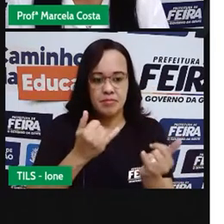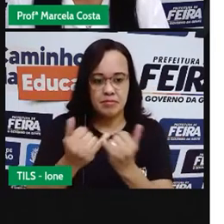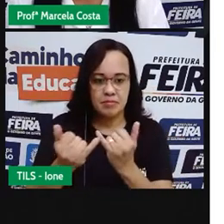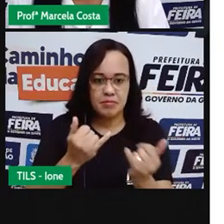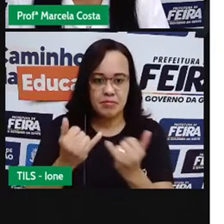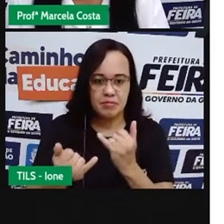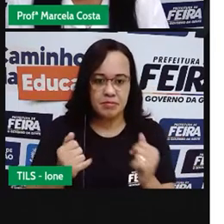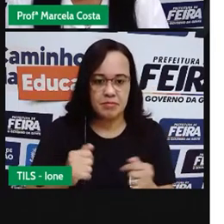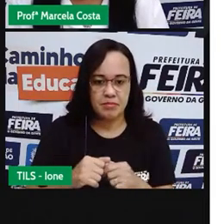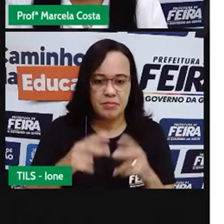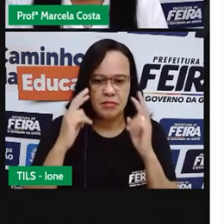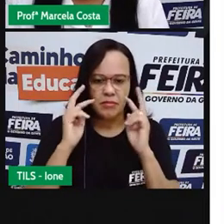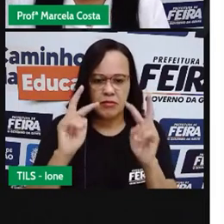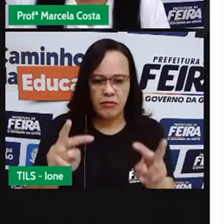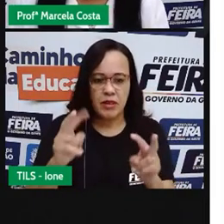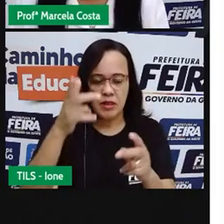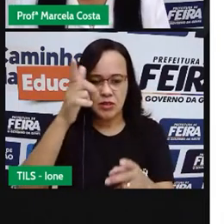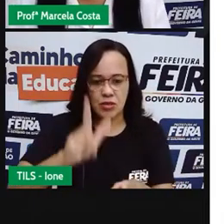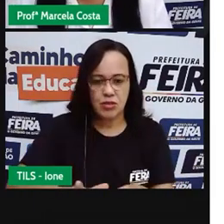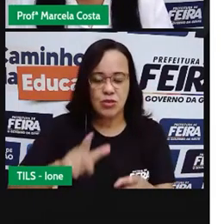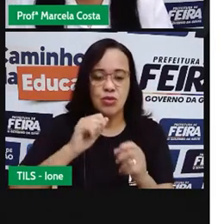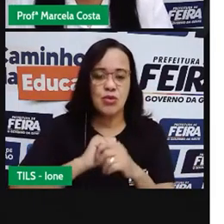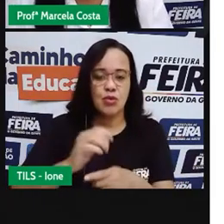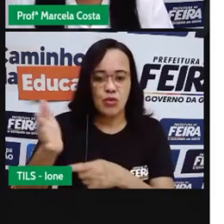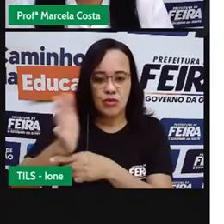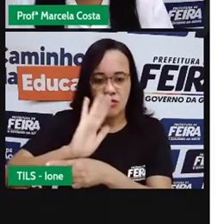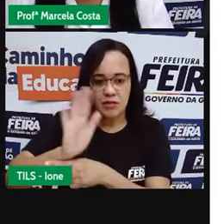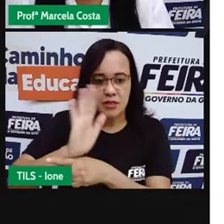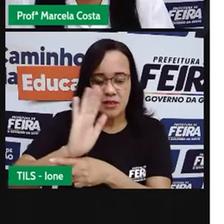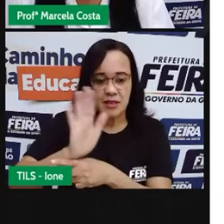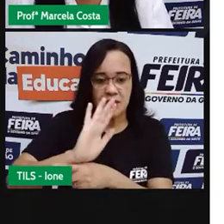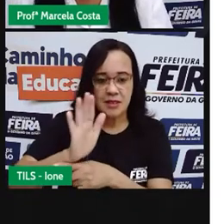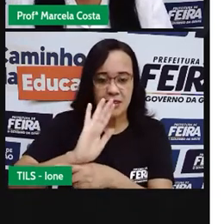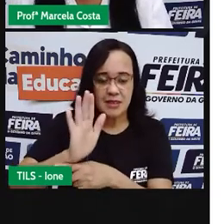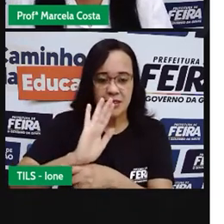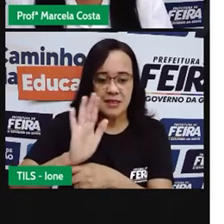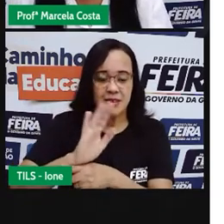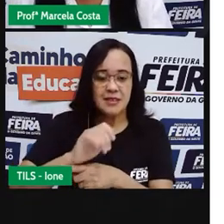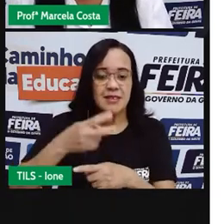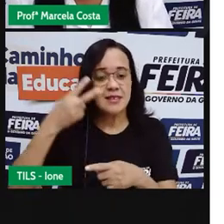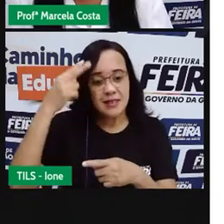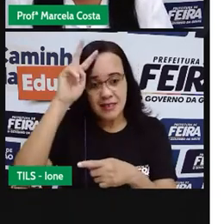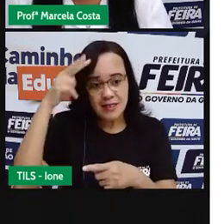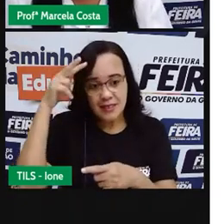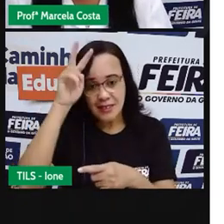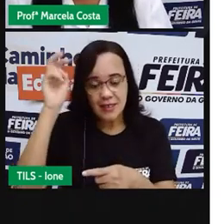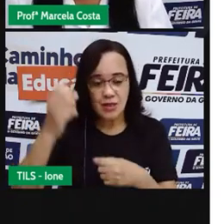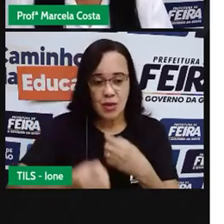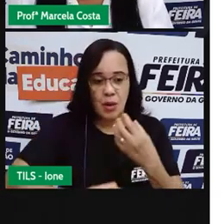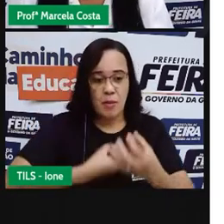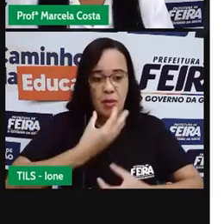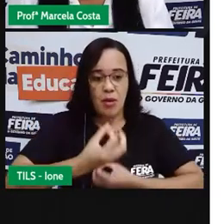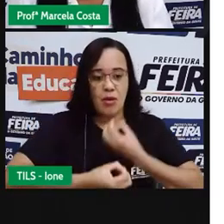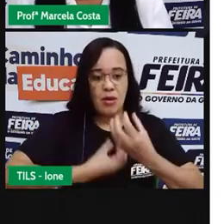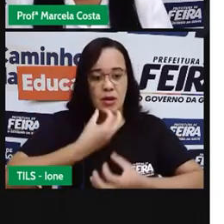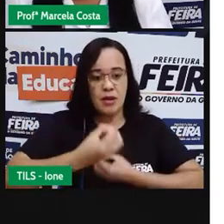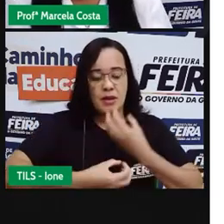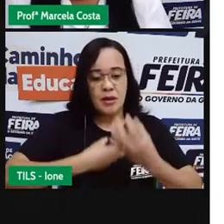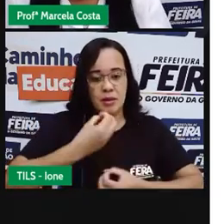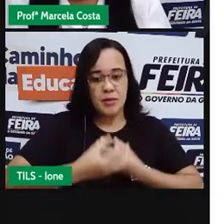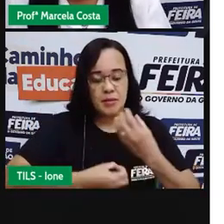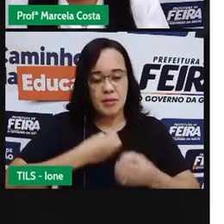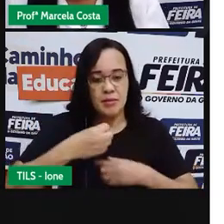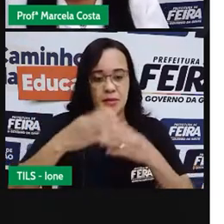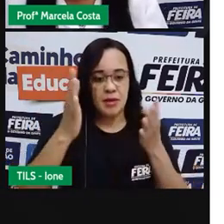Vamos retomar, criançada, àquela história, aquele poema que está apresentado no